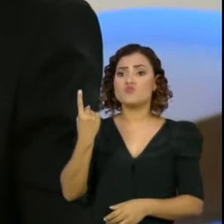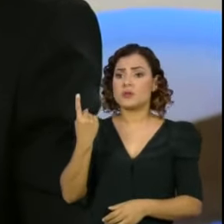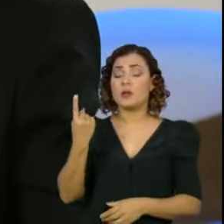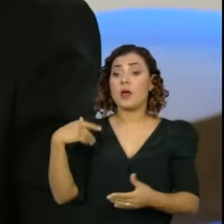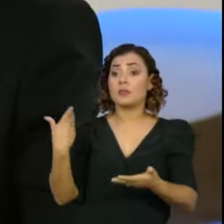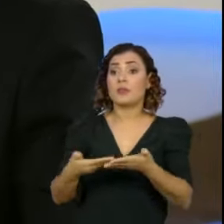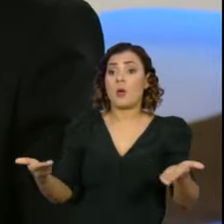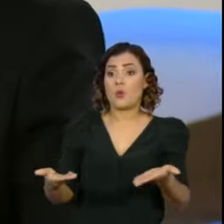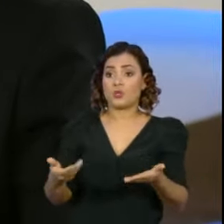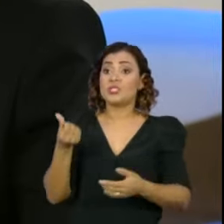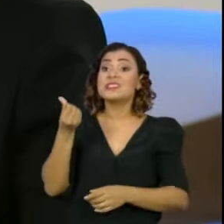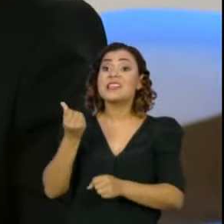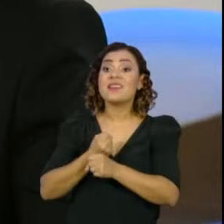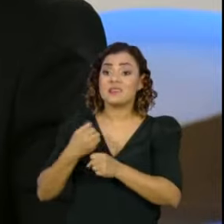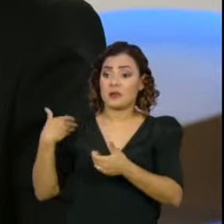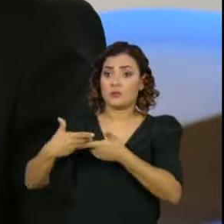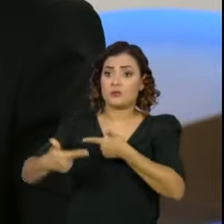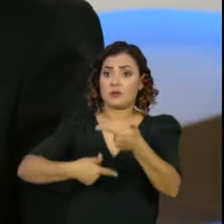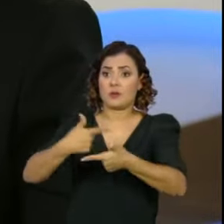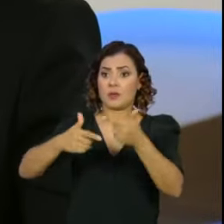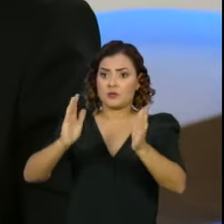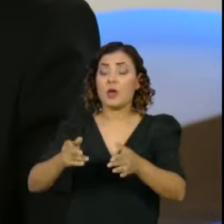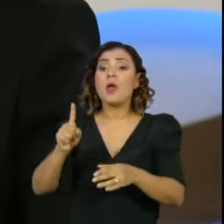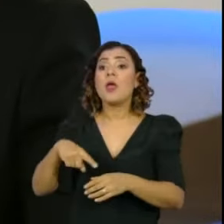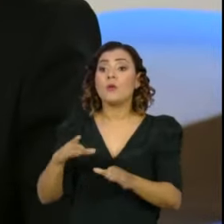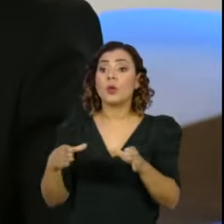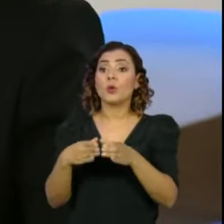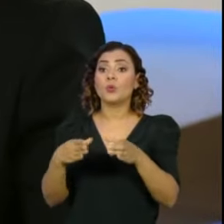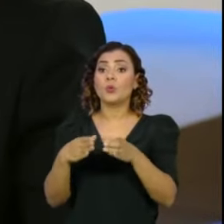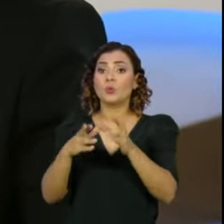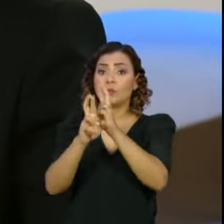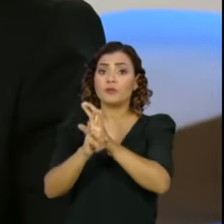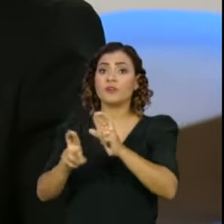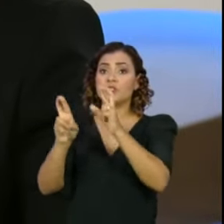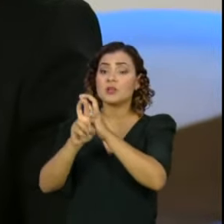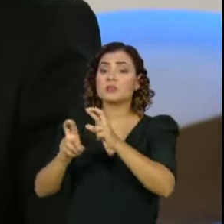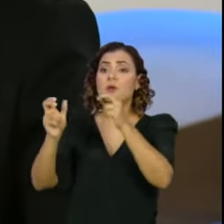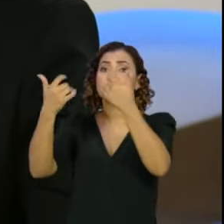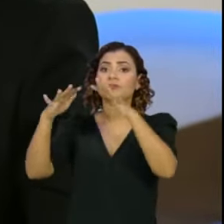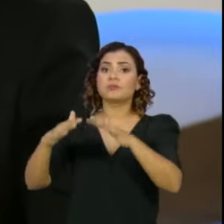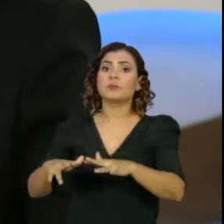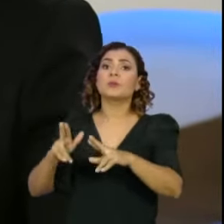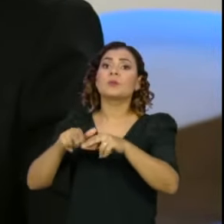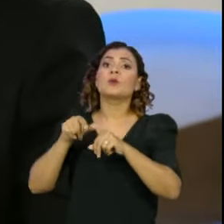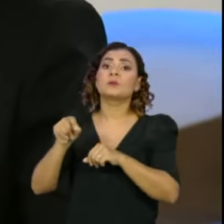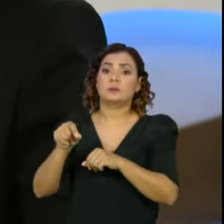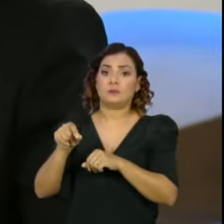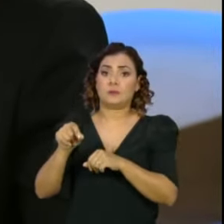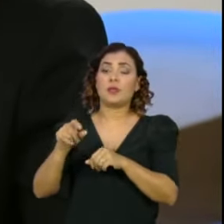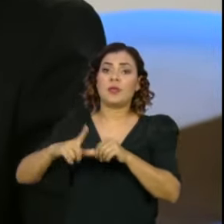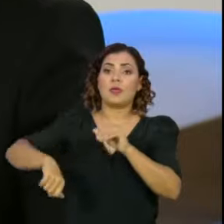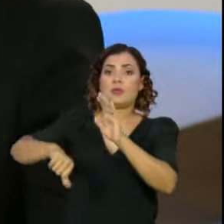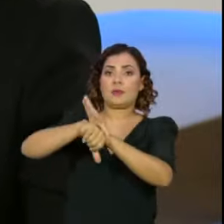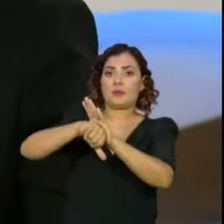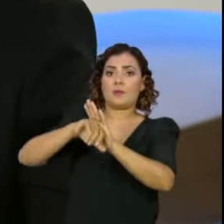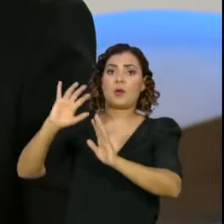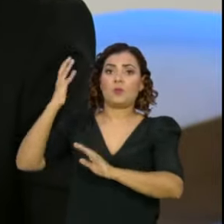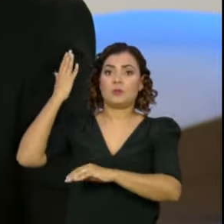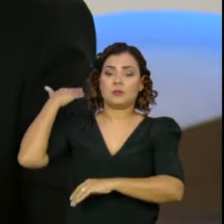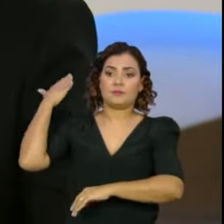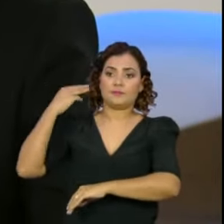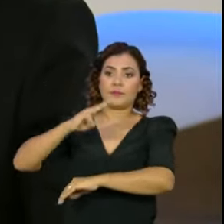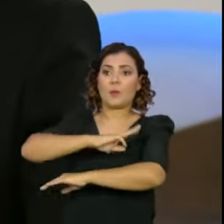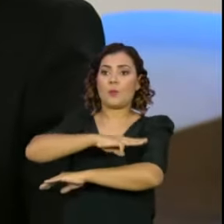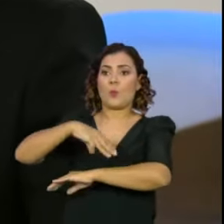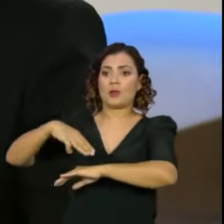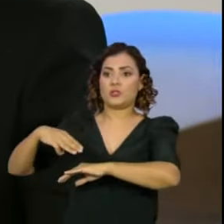até hoje, nesses meus seis anos de vida pública, que foi a Comissão Parlamentar de Inquérito da tragédia e do crime que ocorrido em Brumadinho,